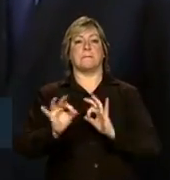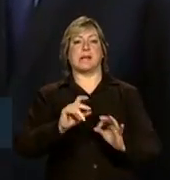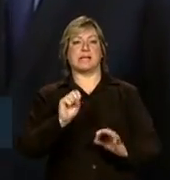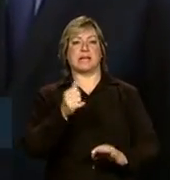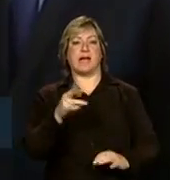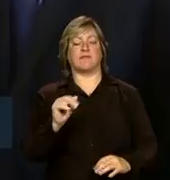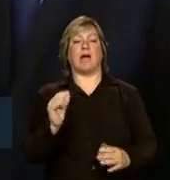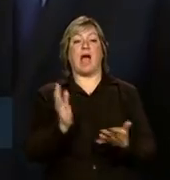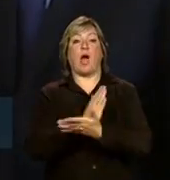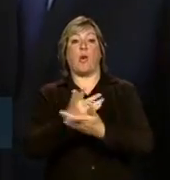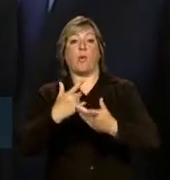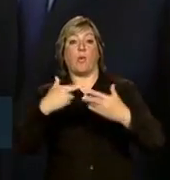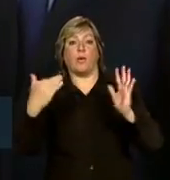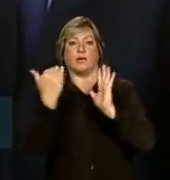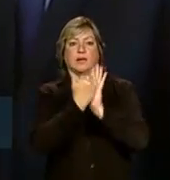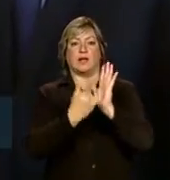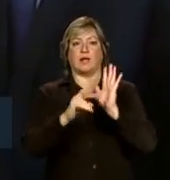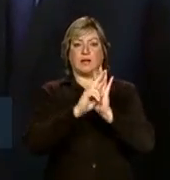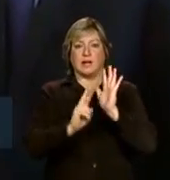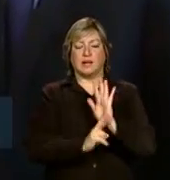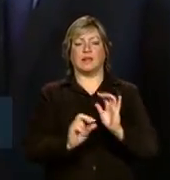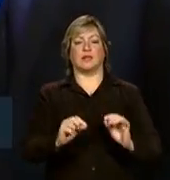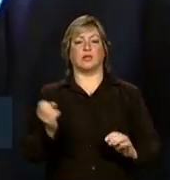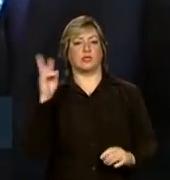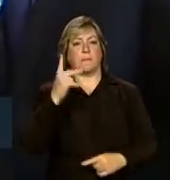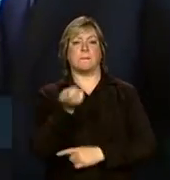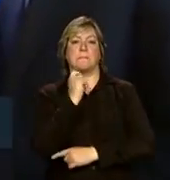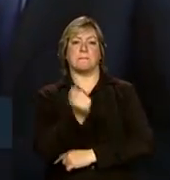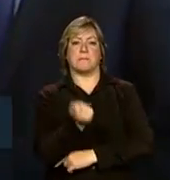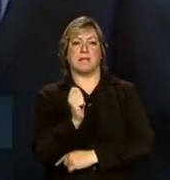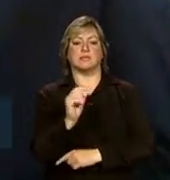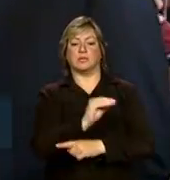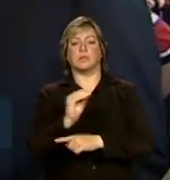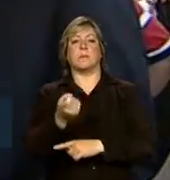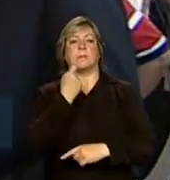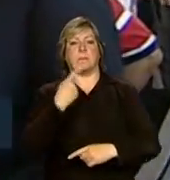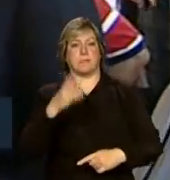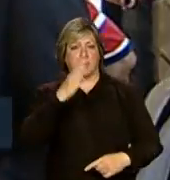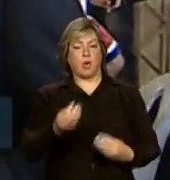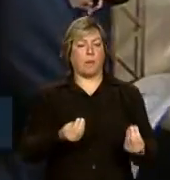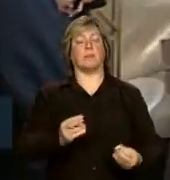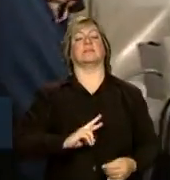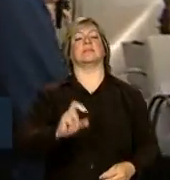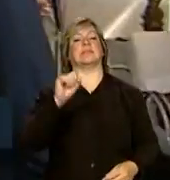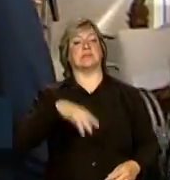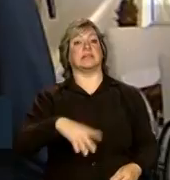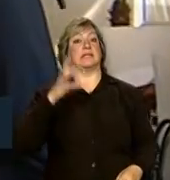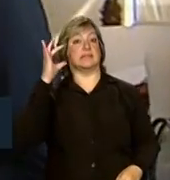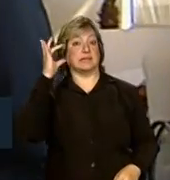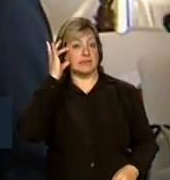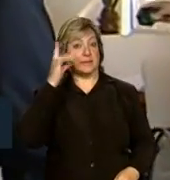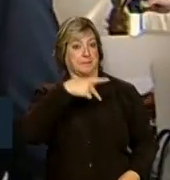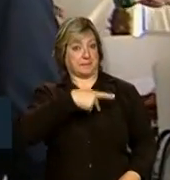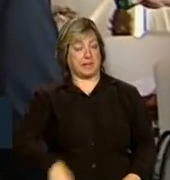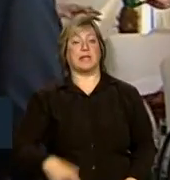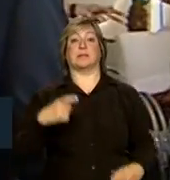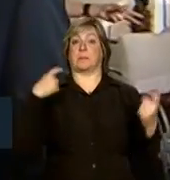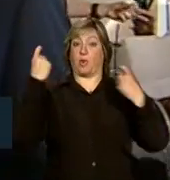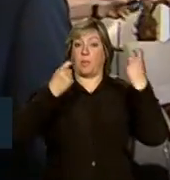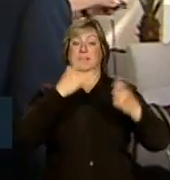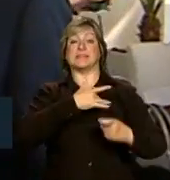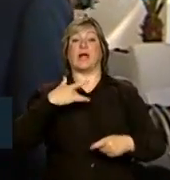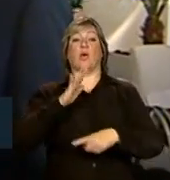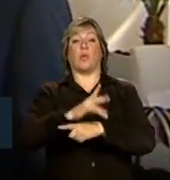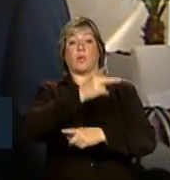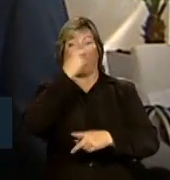medidas para a pesca e a aquicultura brasileira. Exatamente. A presidenta Dilma está muito preocupada com a saúde pública. E está investindo, por